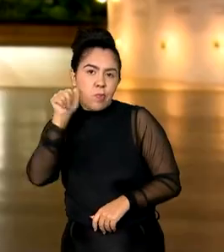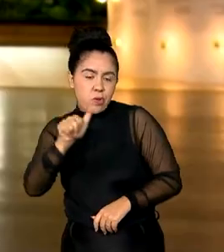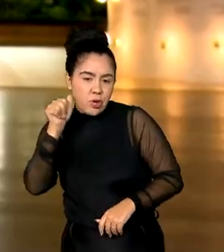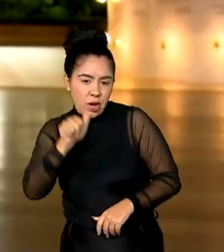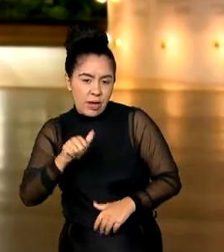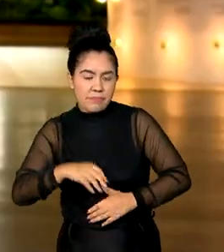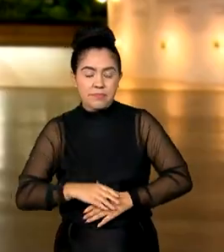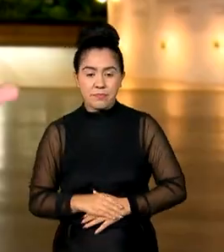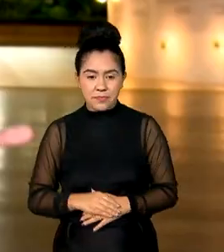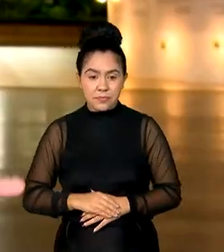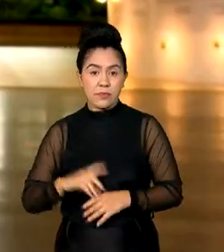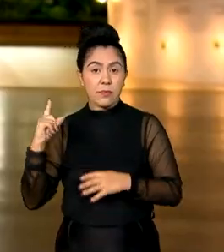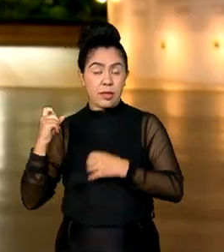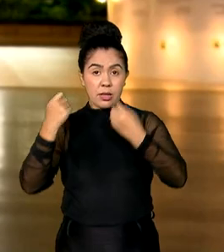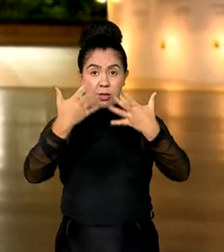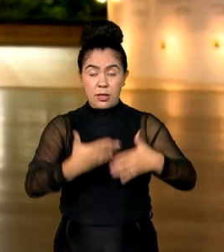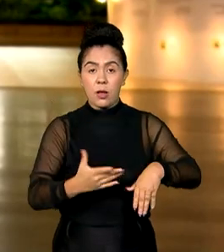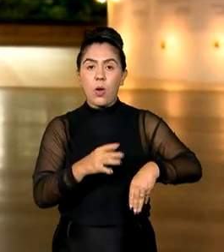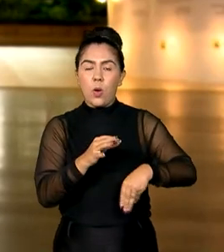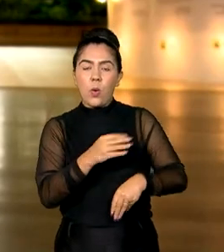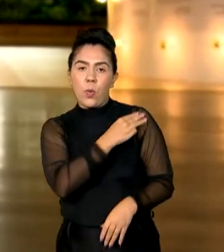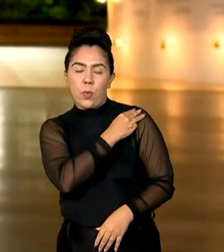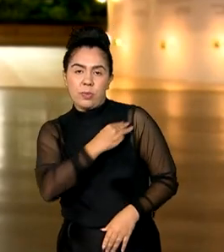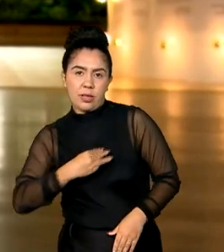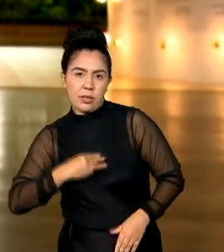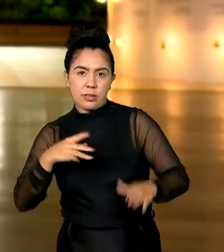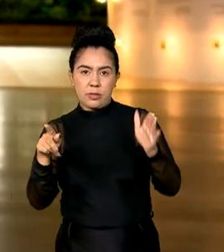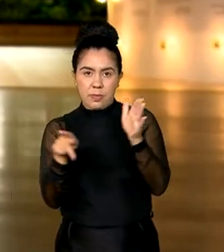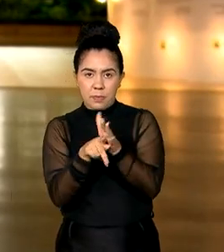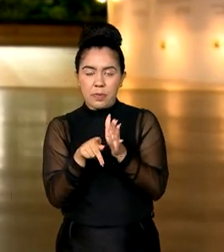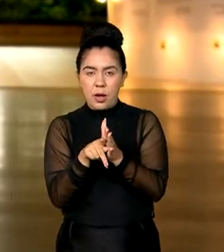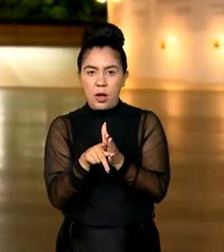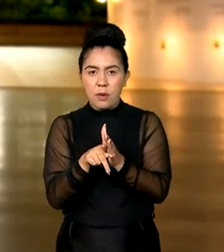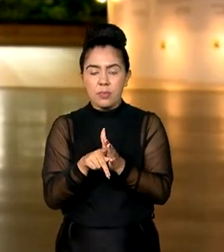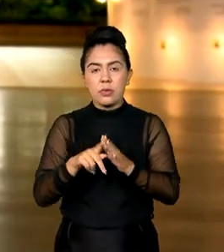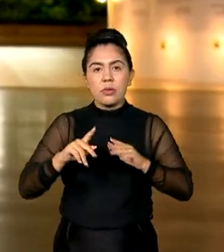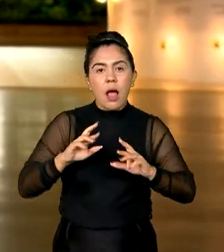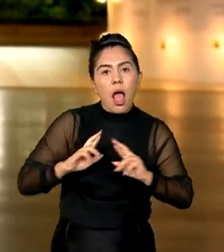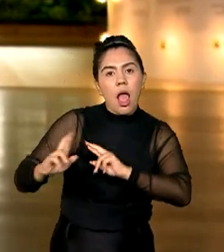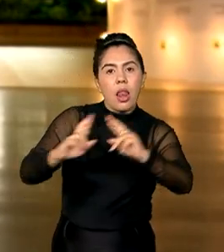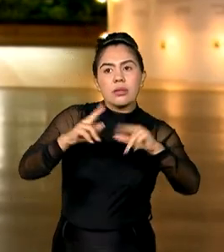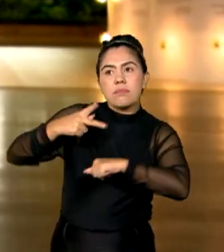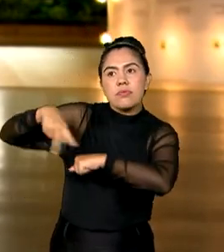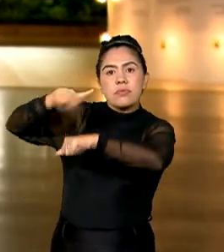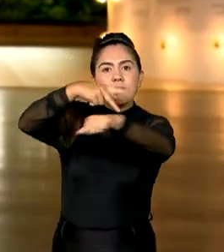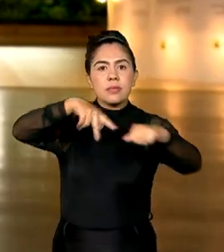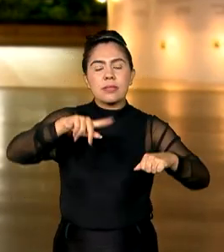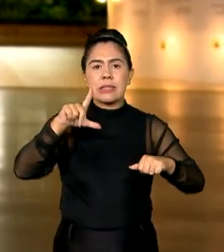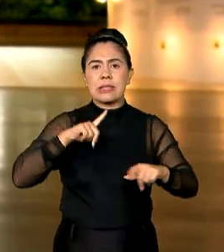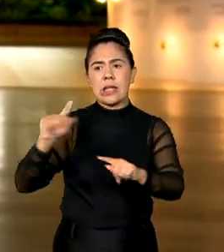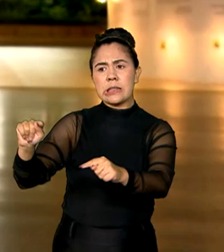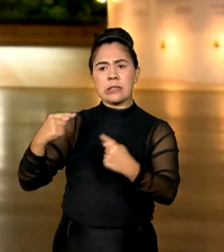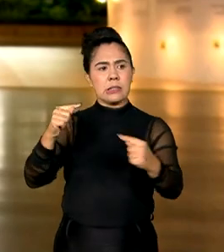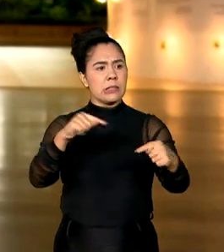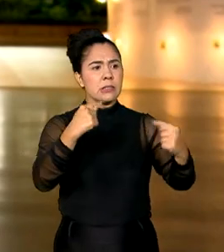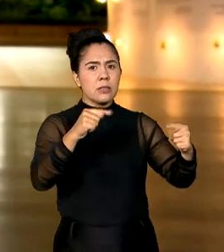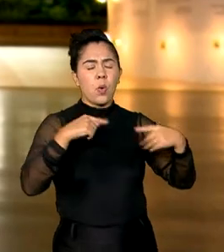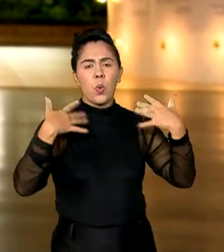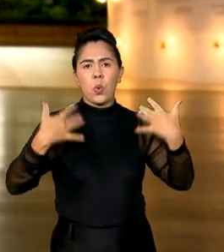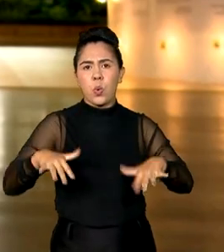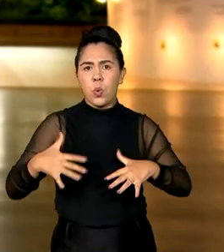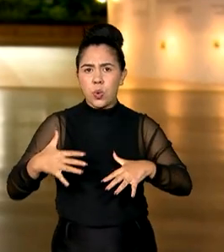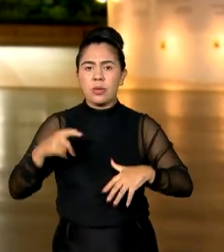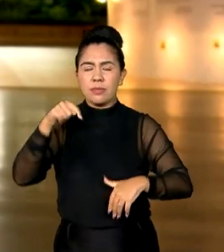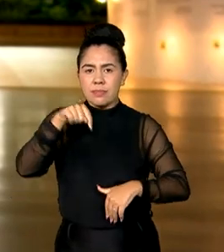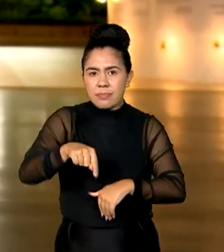O ministro das Relações Exteriores citou ainda os diversos desafios vividos pela diplomacia brasileira nos dias